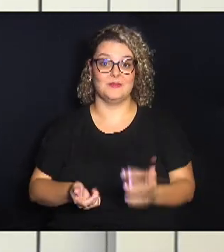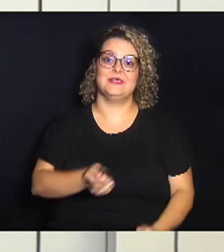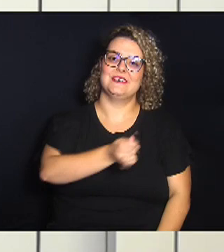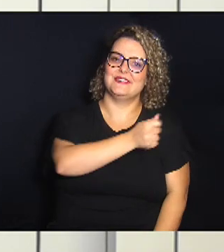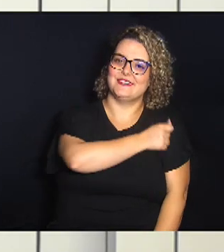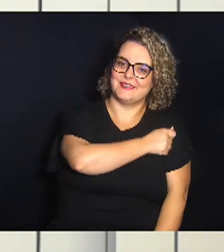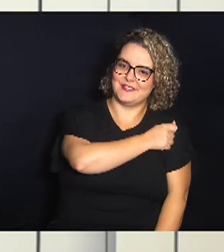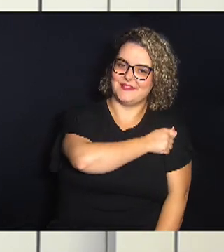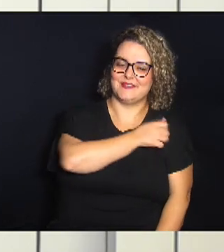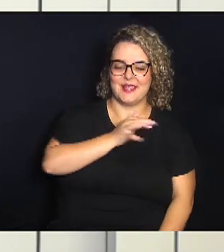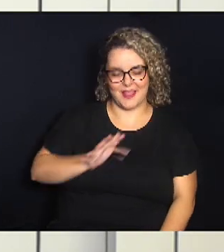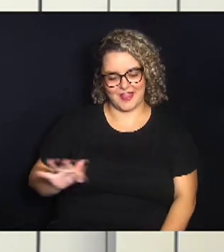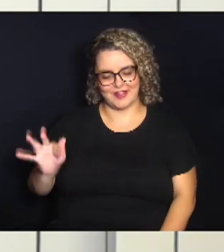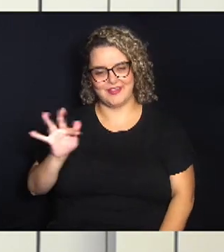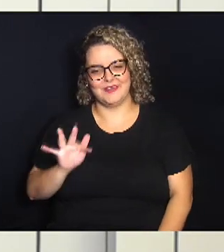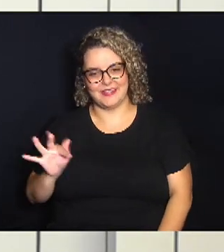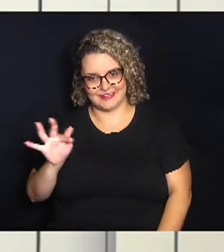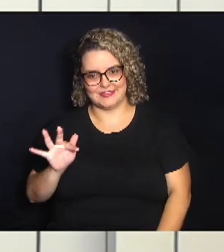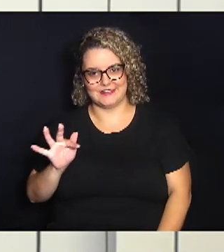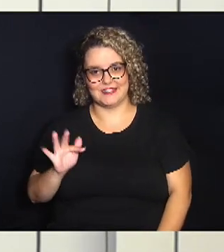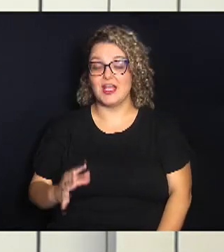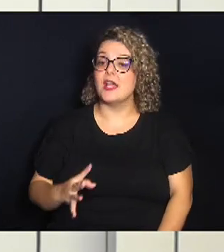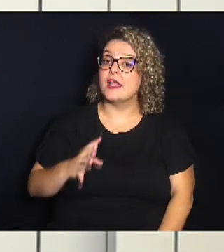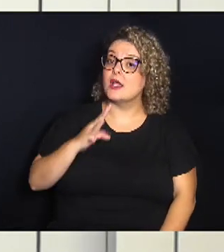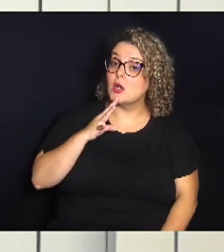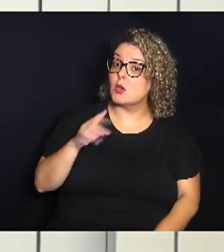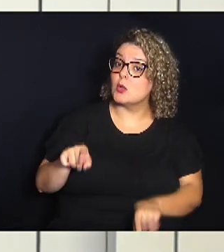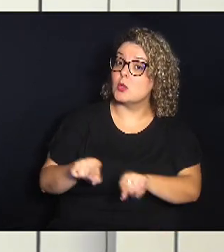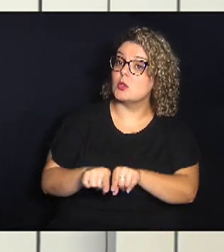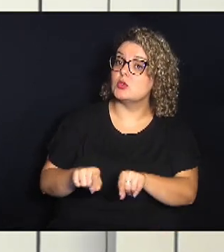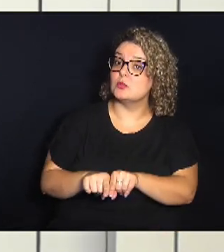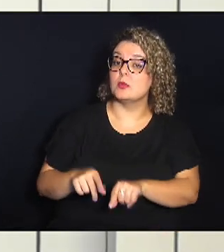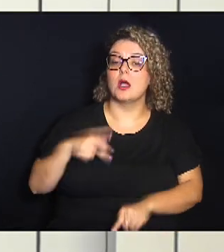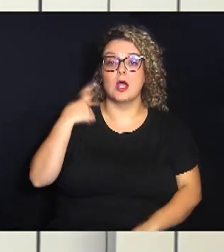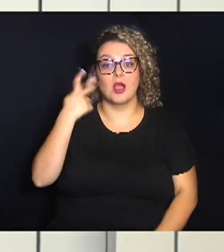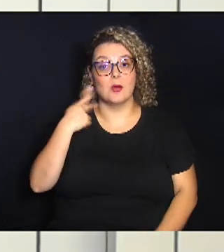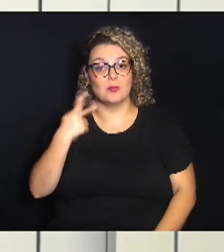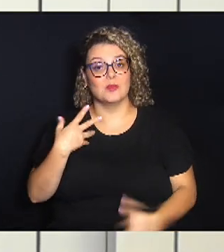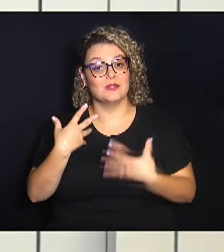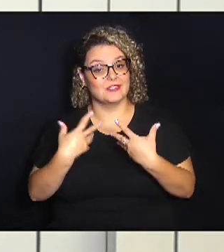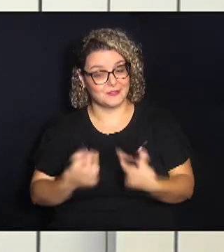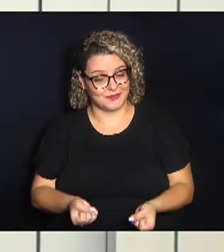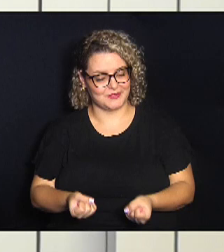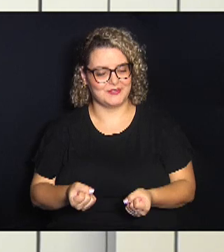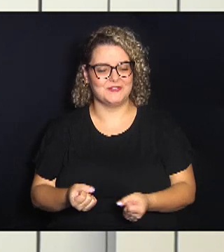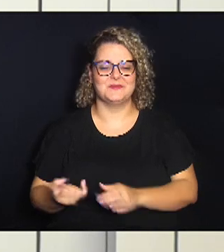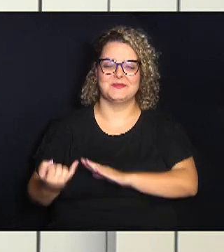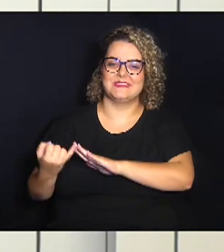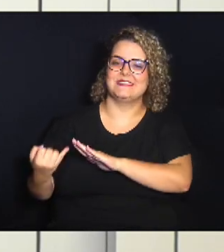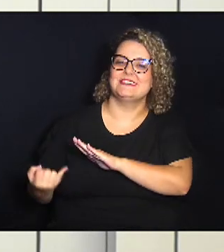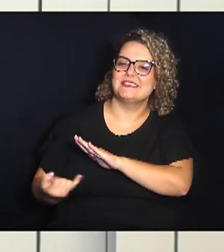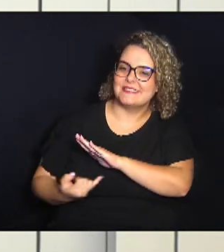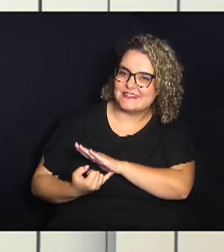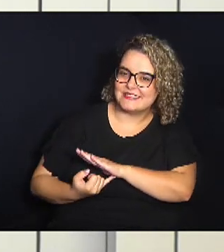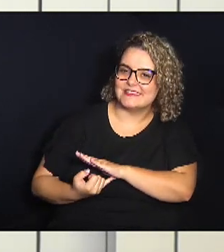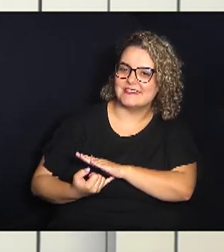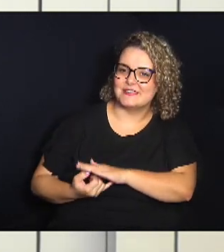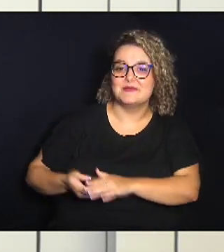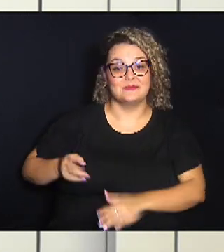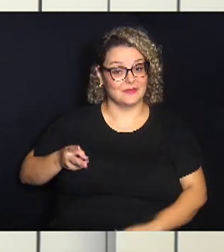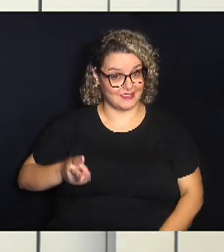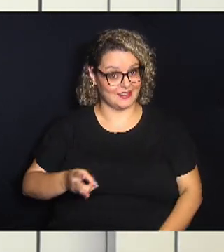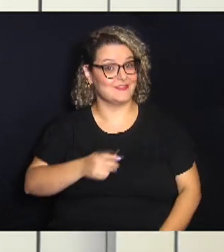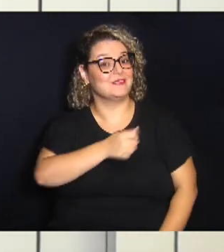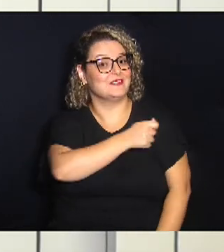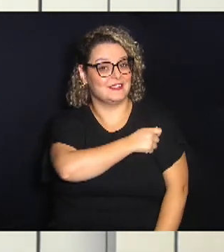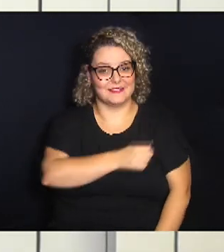à universidade. E conheça também as políticas adotadas pela instituição para a permanência dos